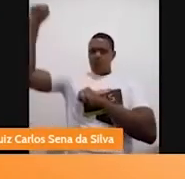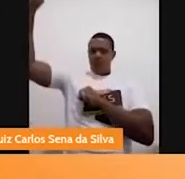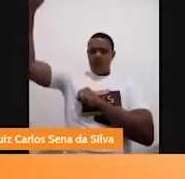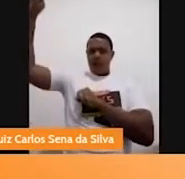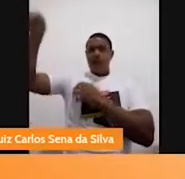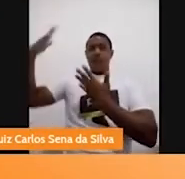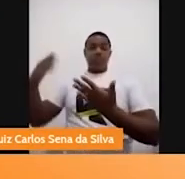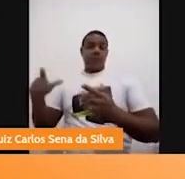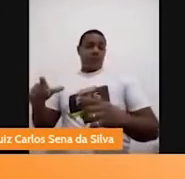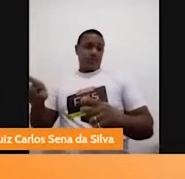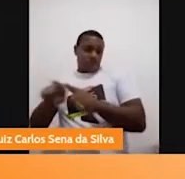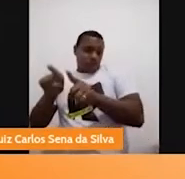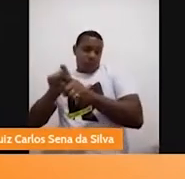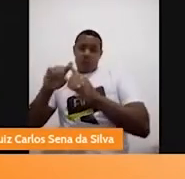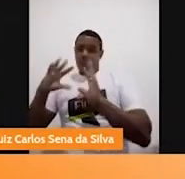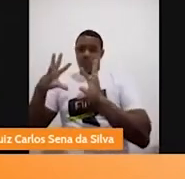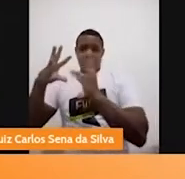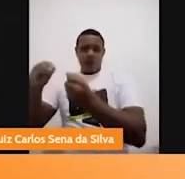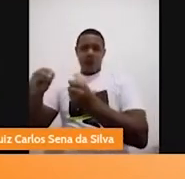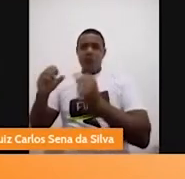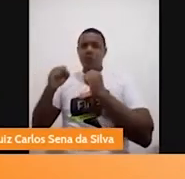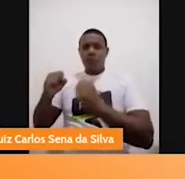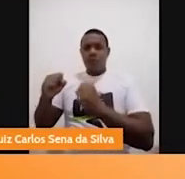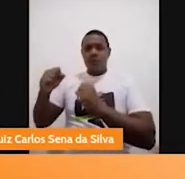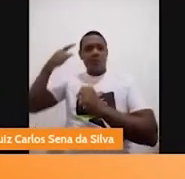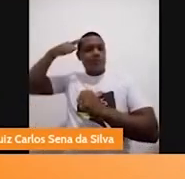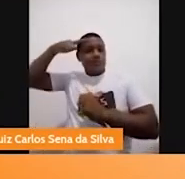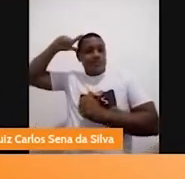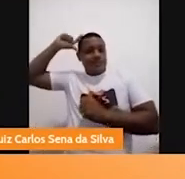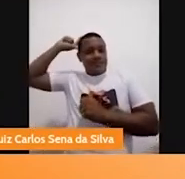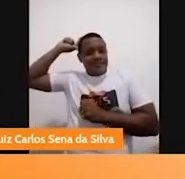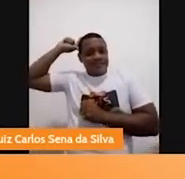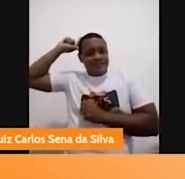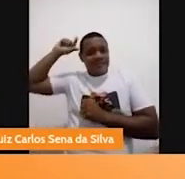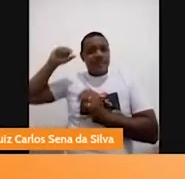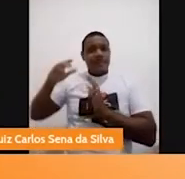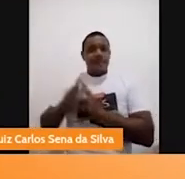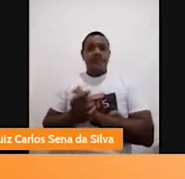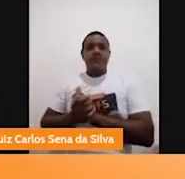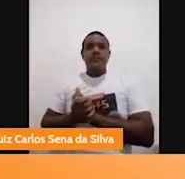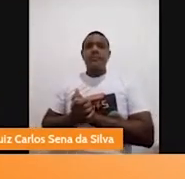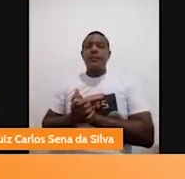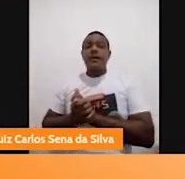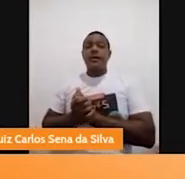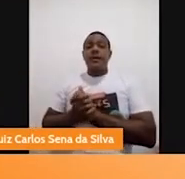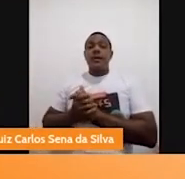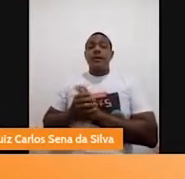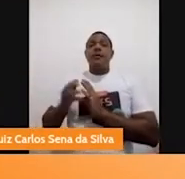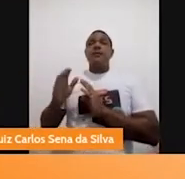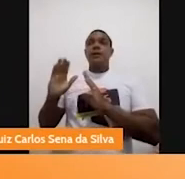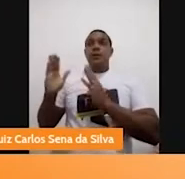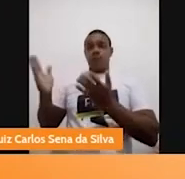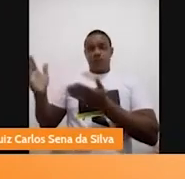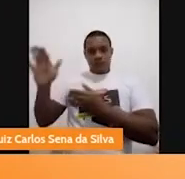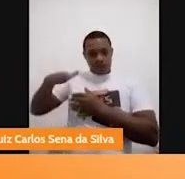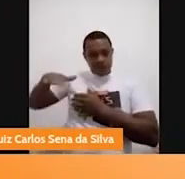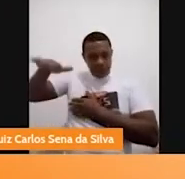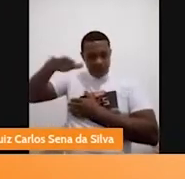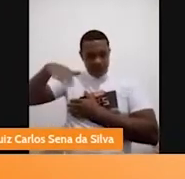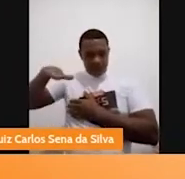uma princesa. É. Muito bom, maravilhoso. Ricardo, as crianças da escola Judite Alencar